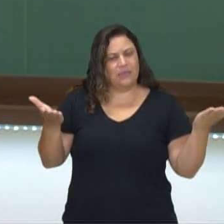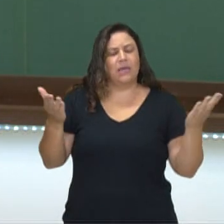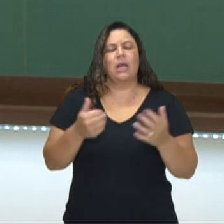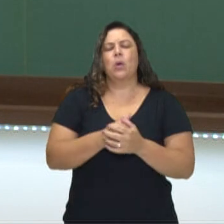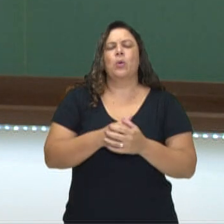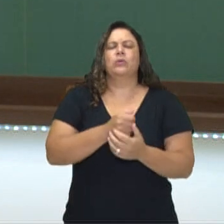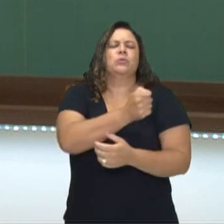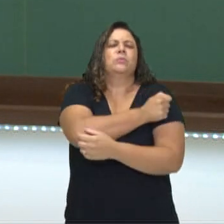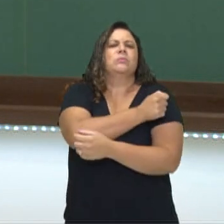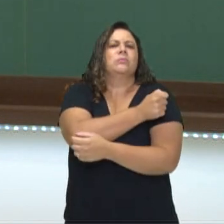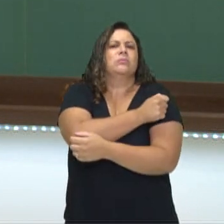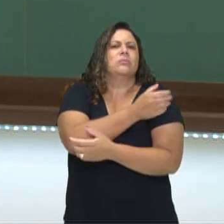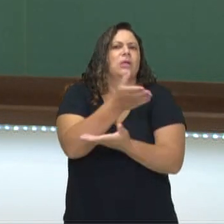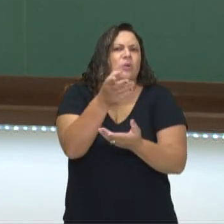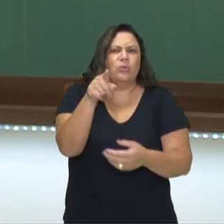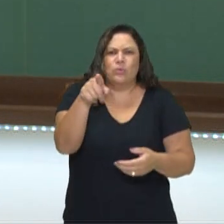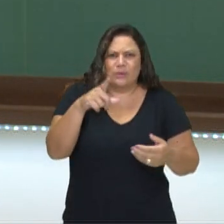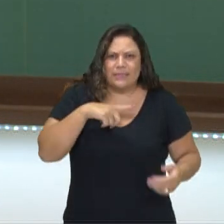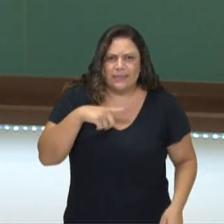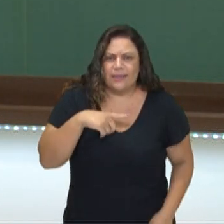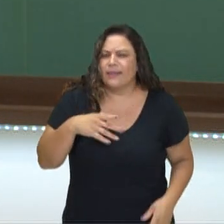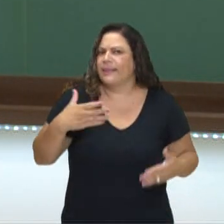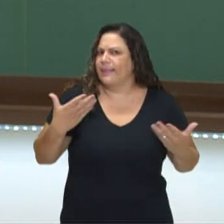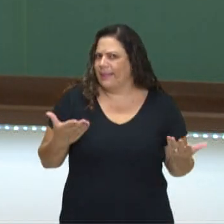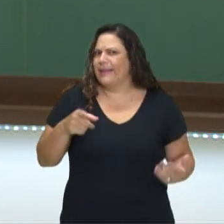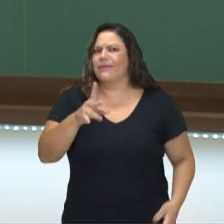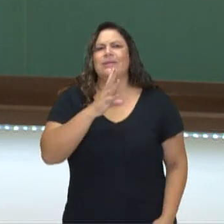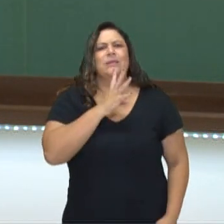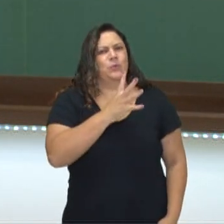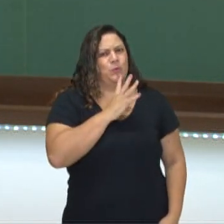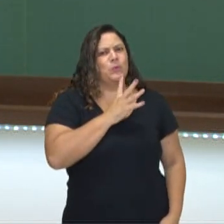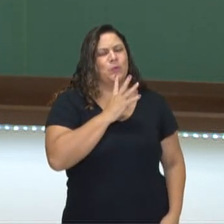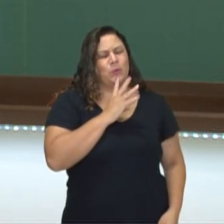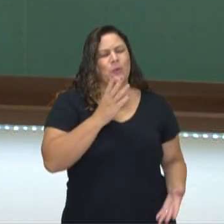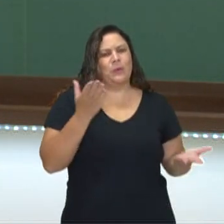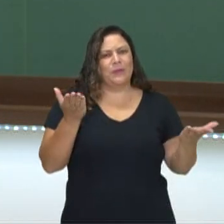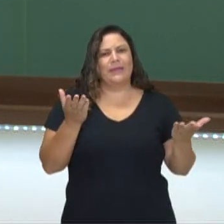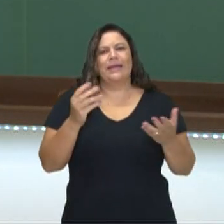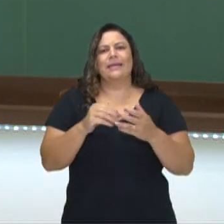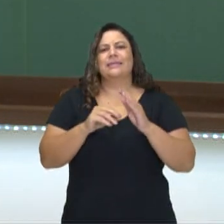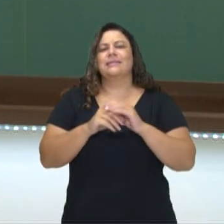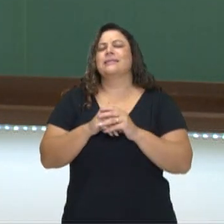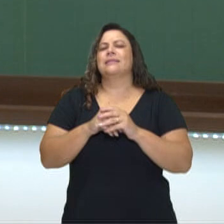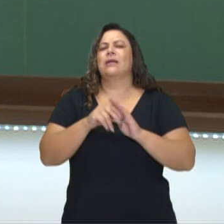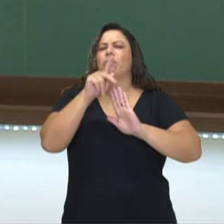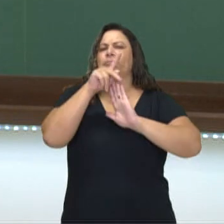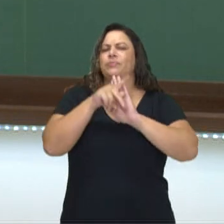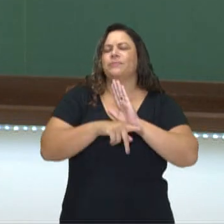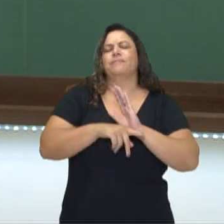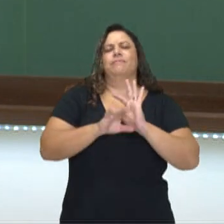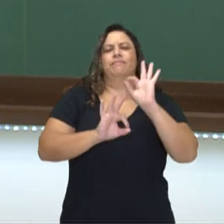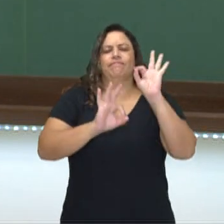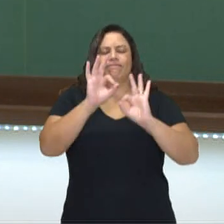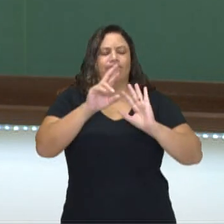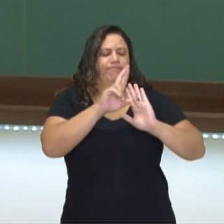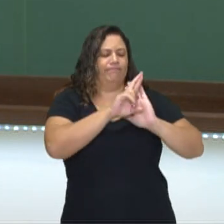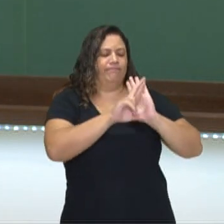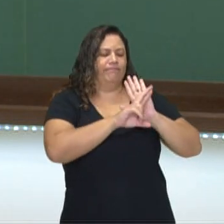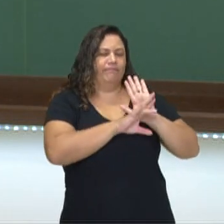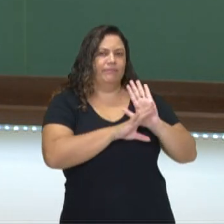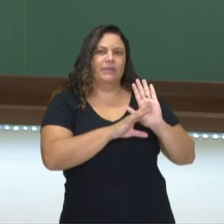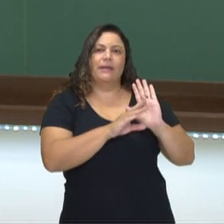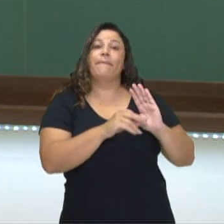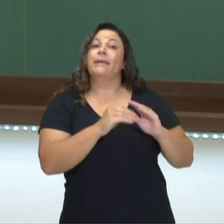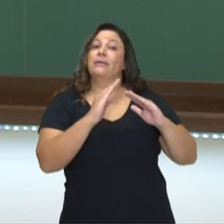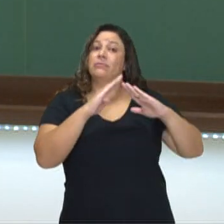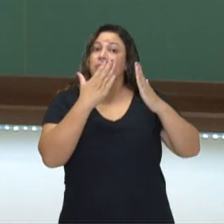estudante? Muito provavelmente você conhece aí o planejamento, o regimento da sua escola.